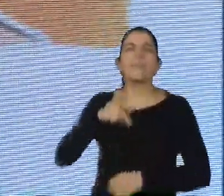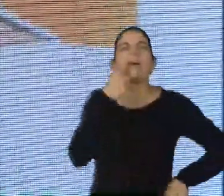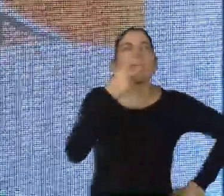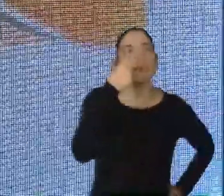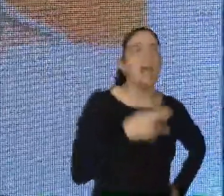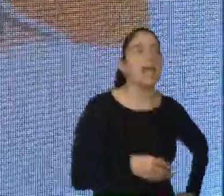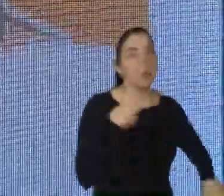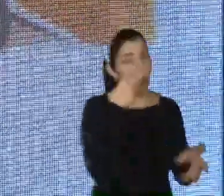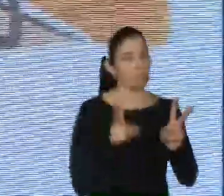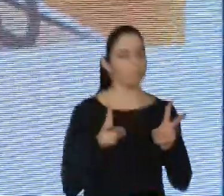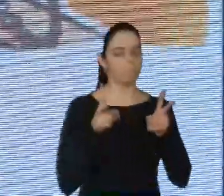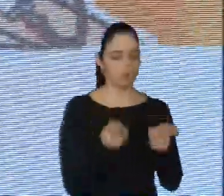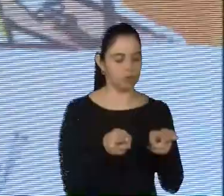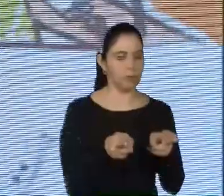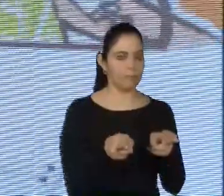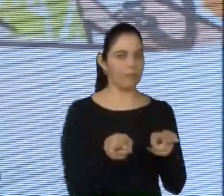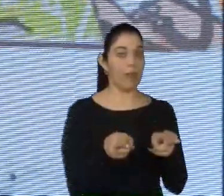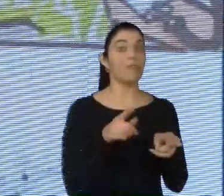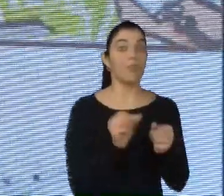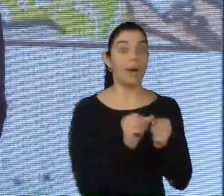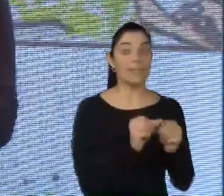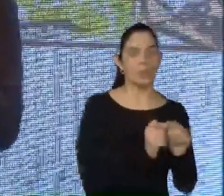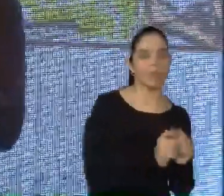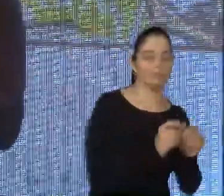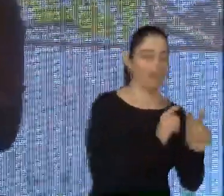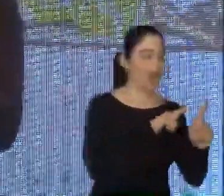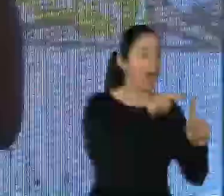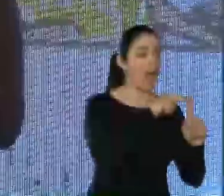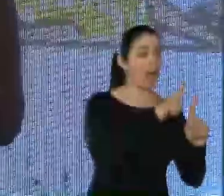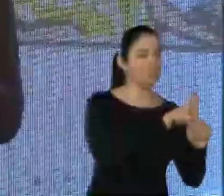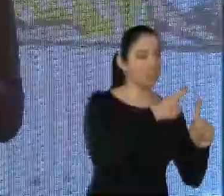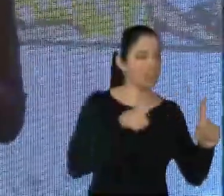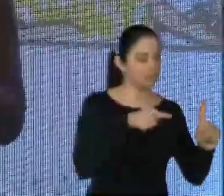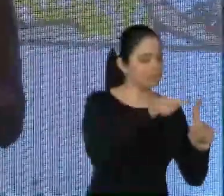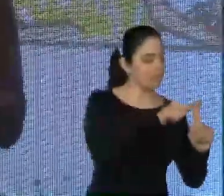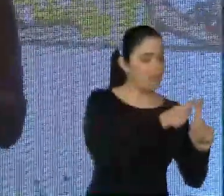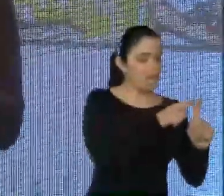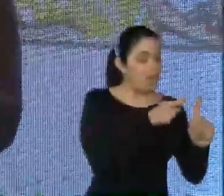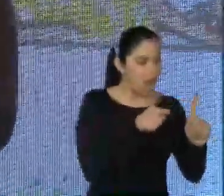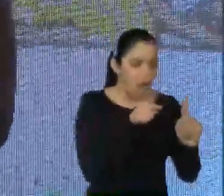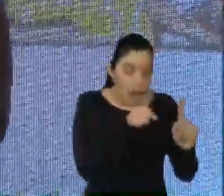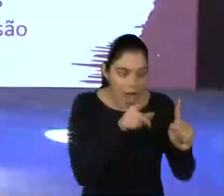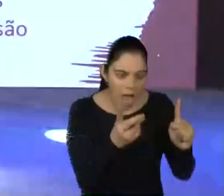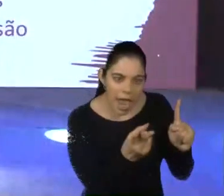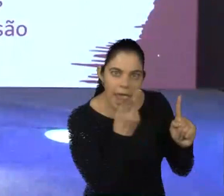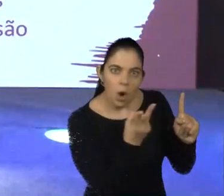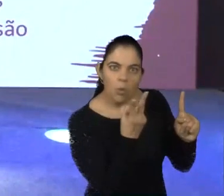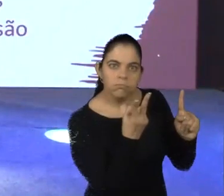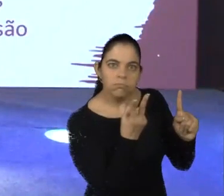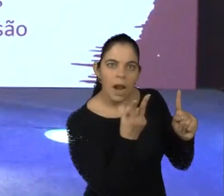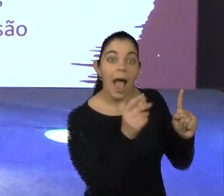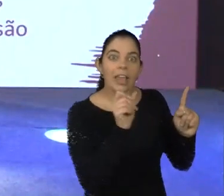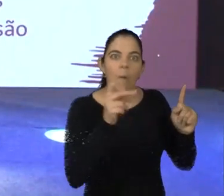são duas tesourinhas, que vão ali cortar um gene que causa um efeito muito grave, podendo levar até a morte, numa